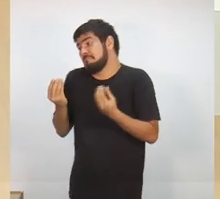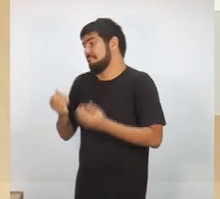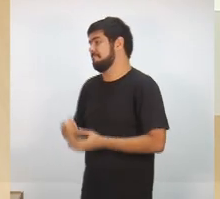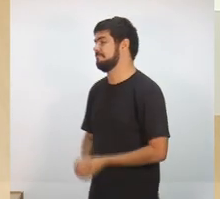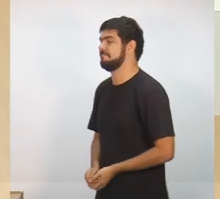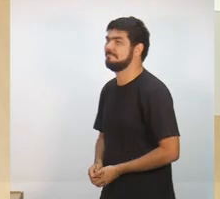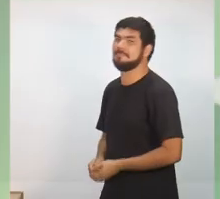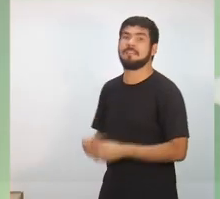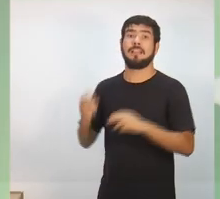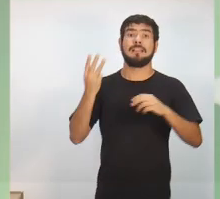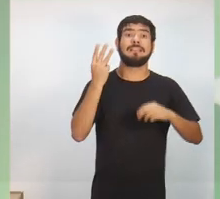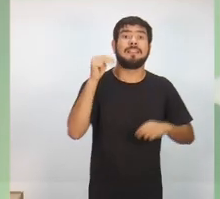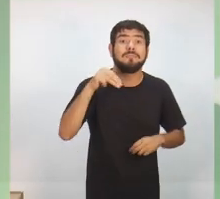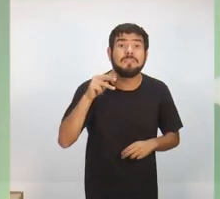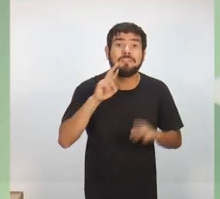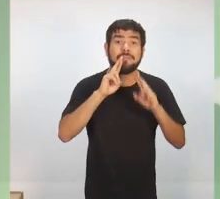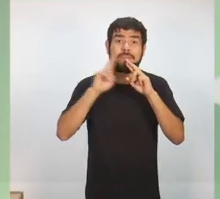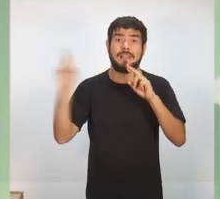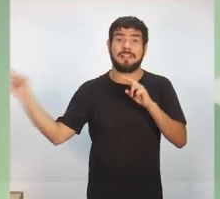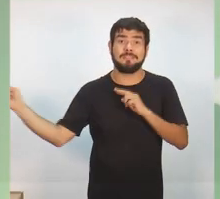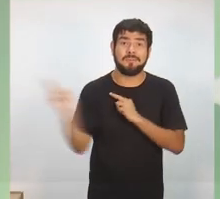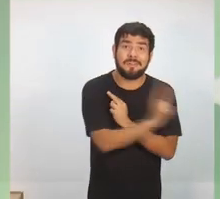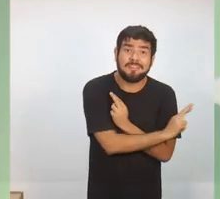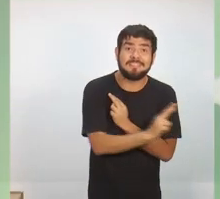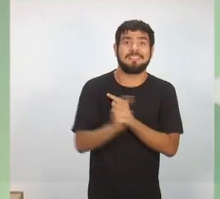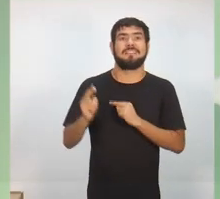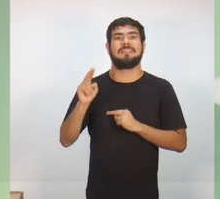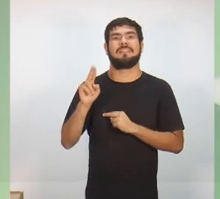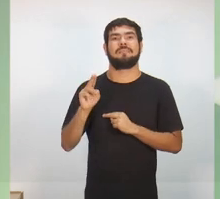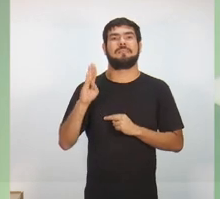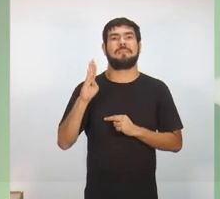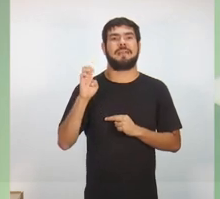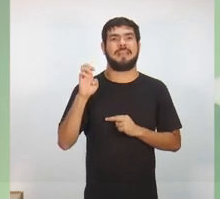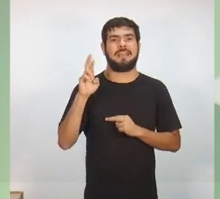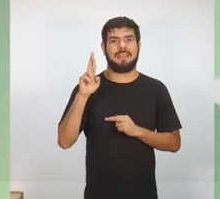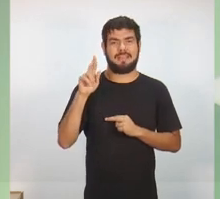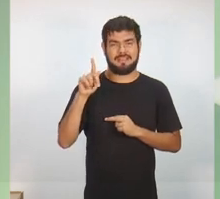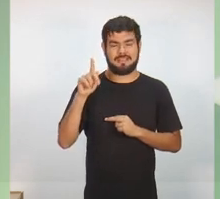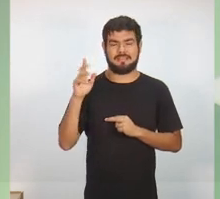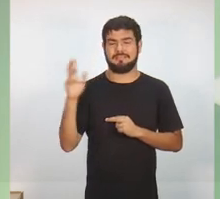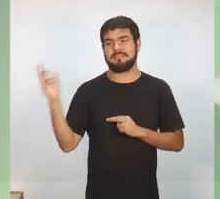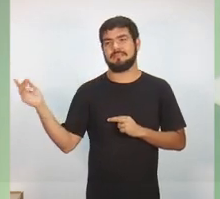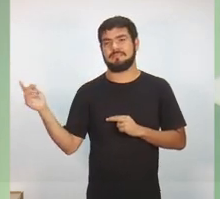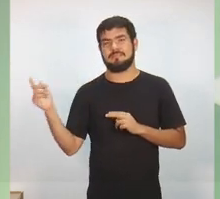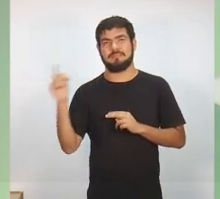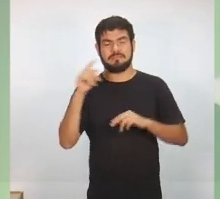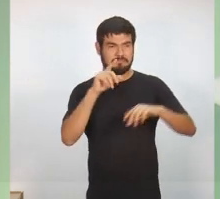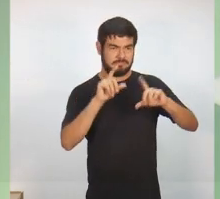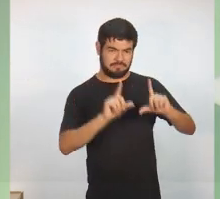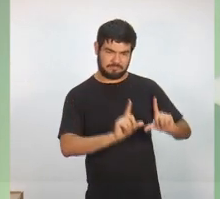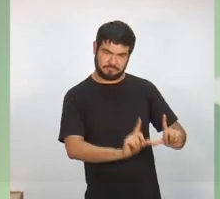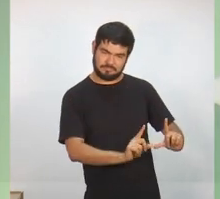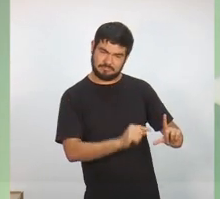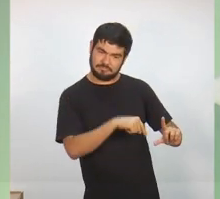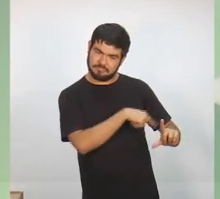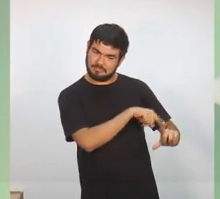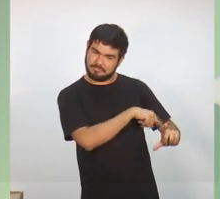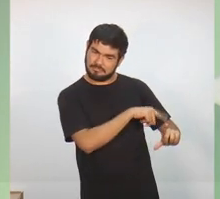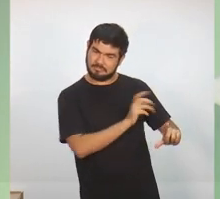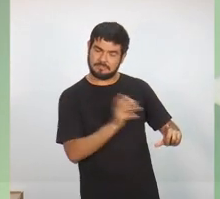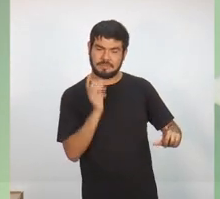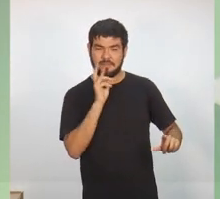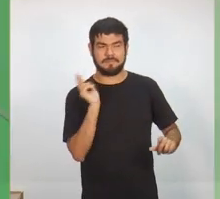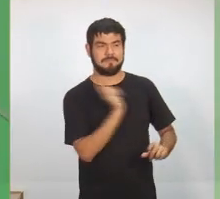Três minutos para a resposta do candidato Berg, da UGT. Na tela, por favor, no cronômetro. Cronômetro na tela,